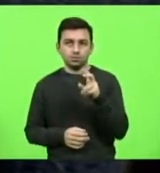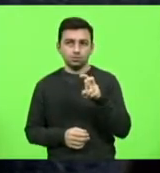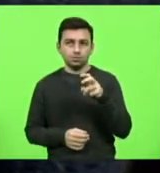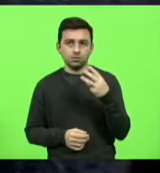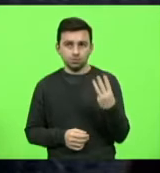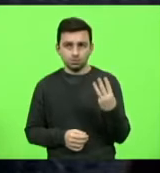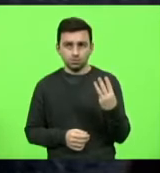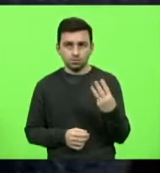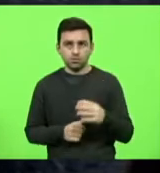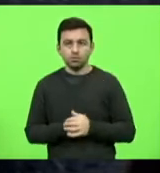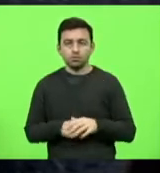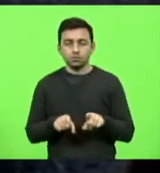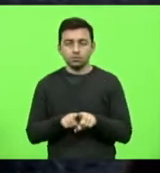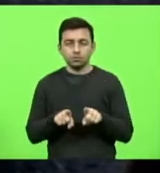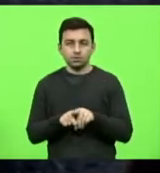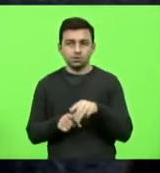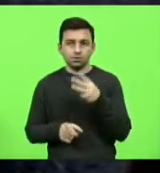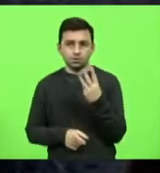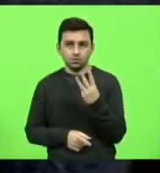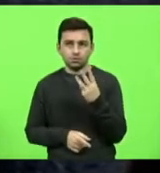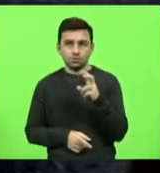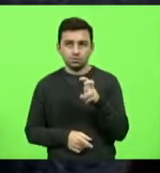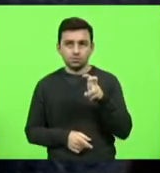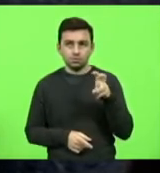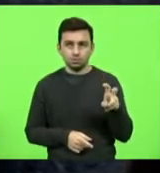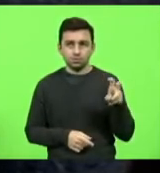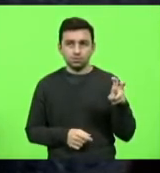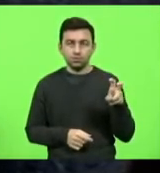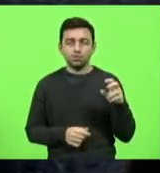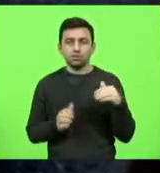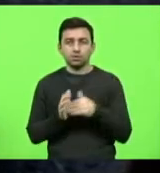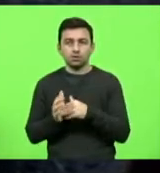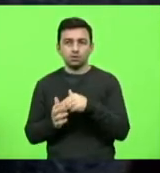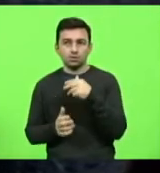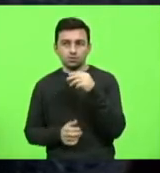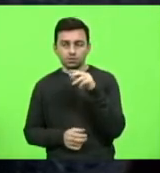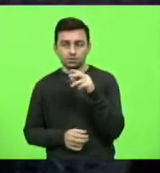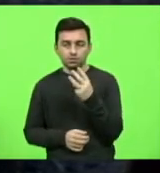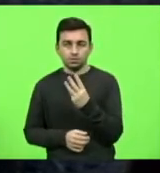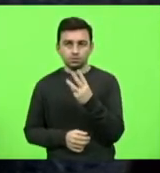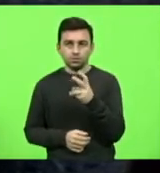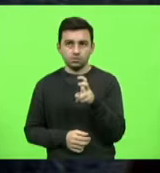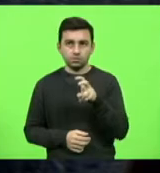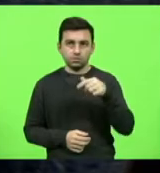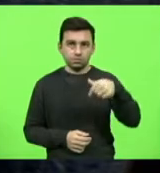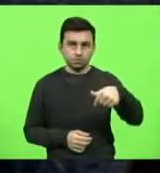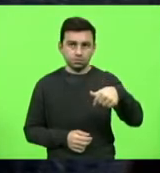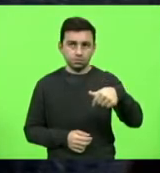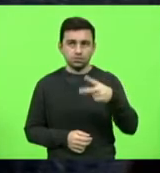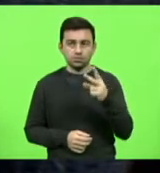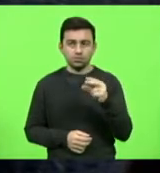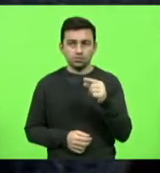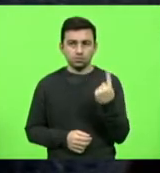355, a 357, 2021. E os requerimentos